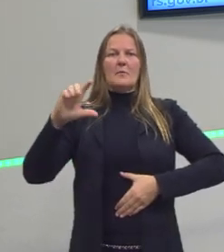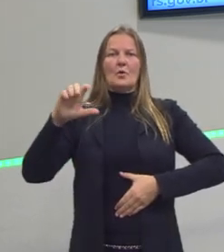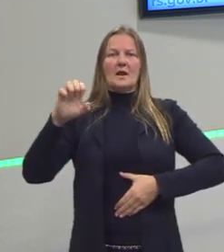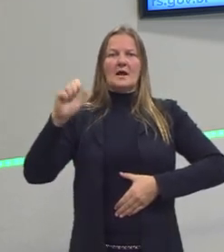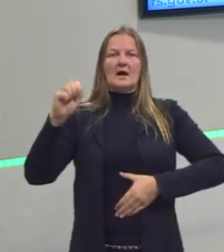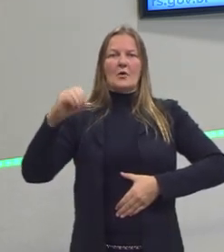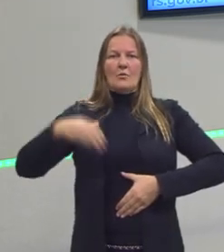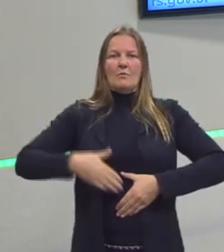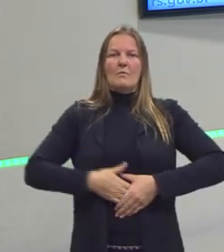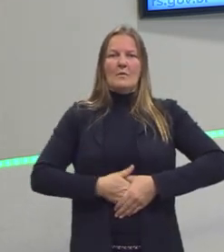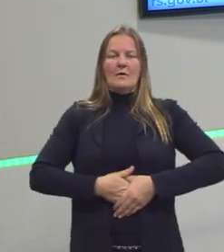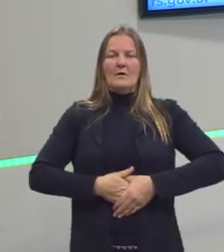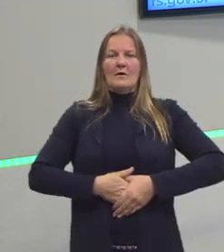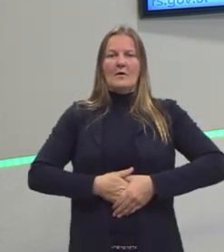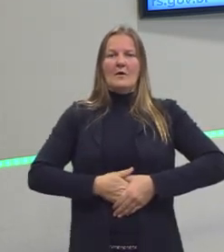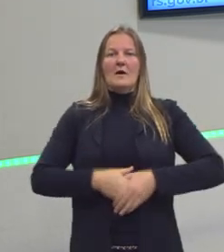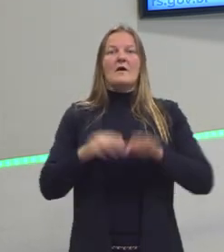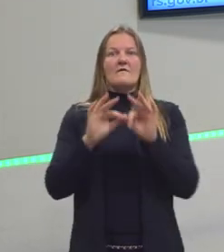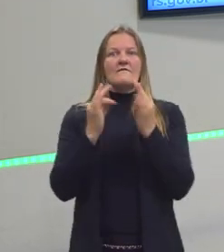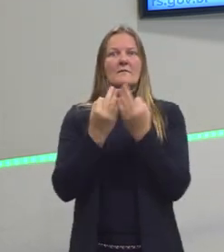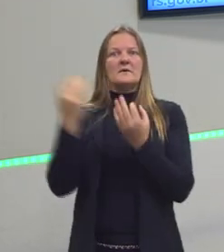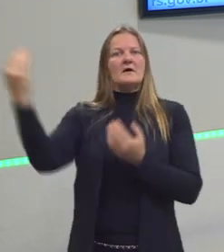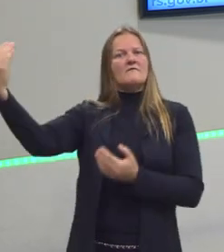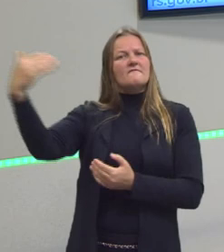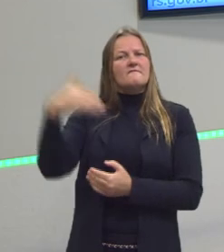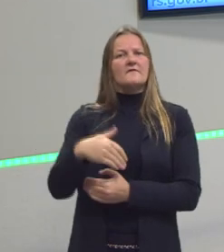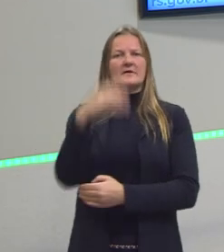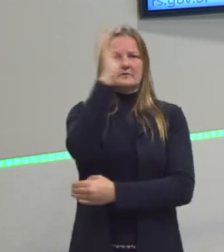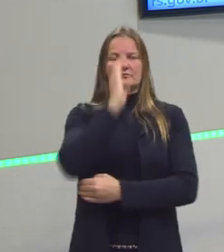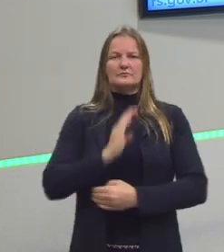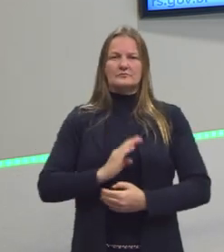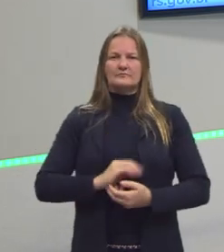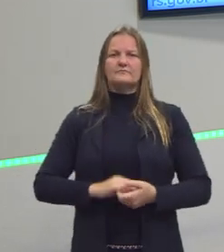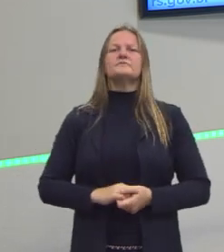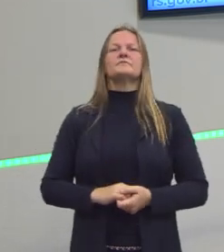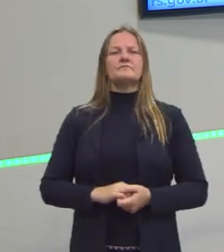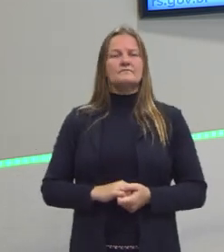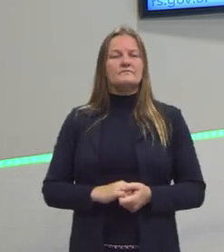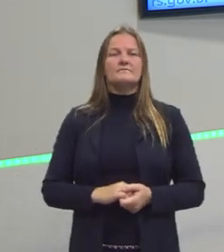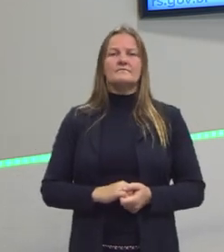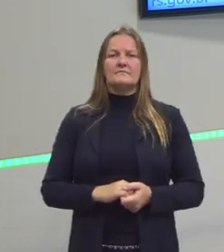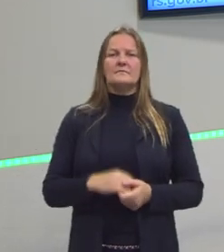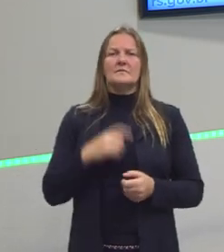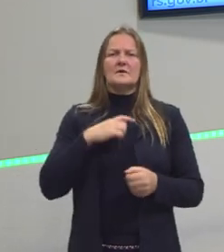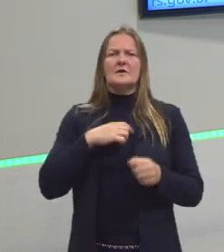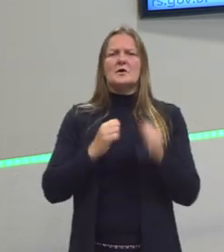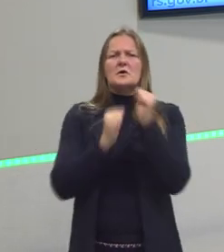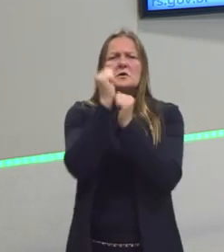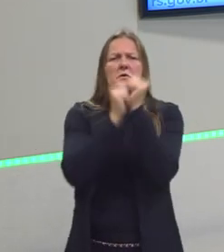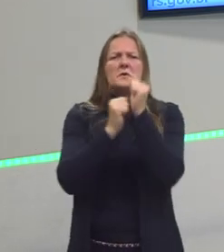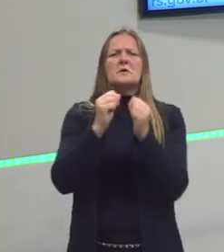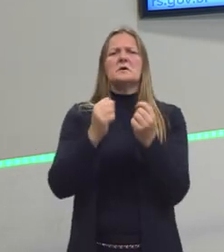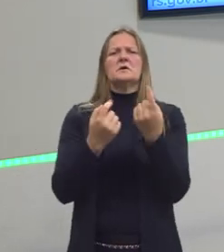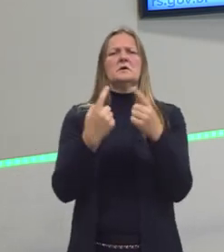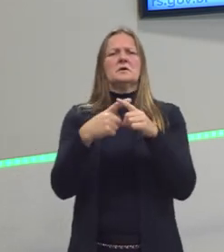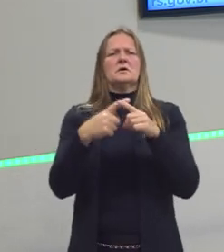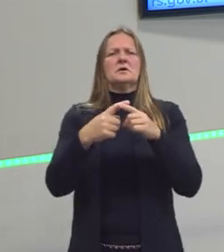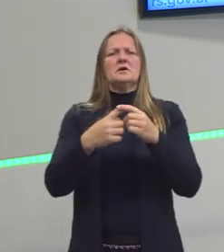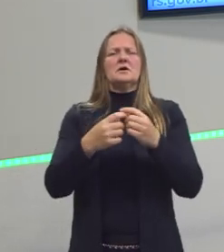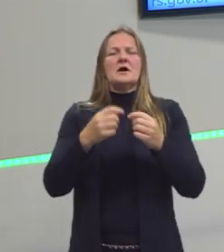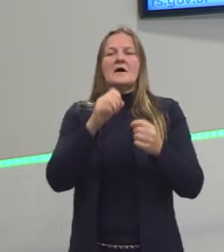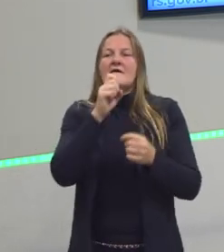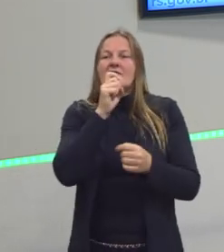A vinda da família real também traz novidades. Banco do Brasil, Escola de Medicina, Imprensa, Jardim Botânico,